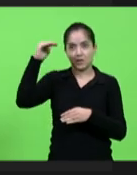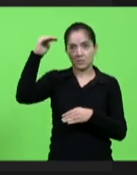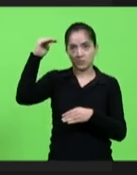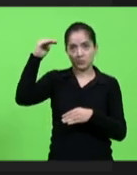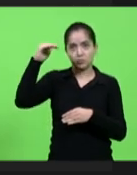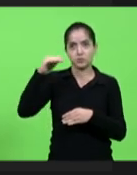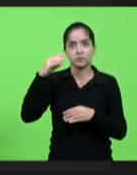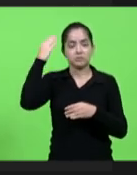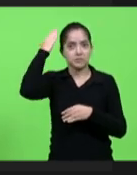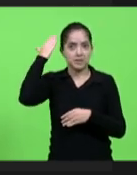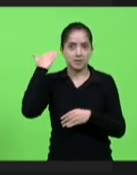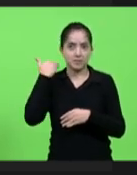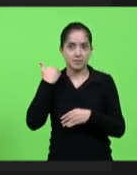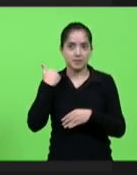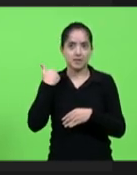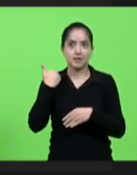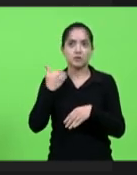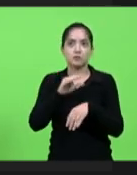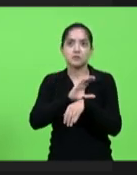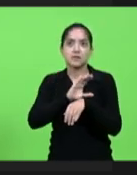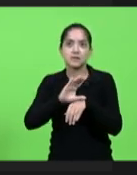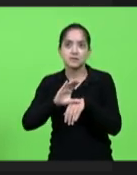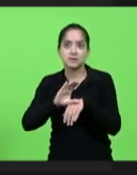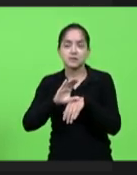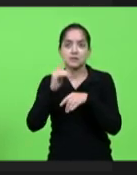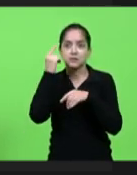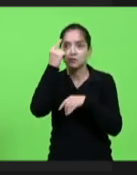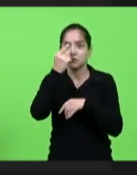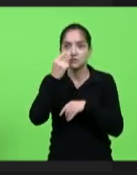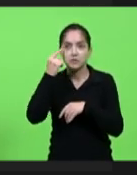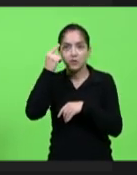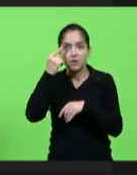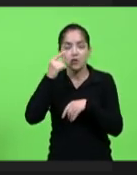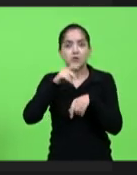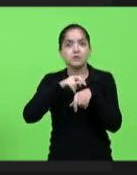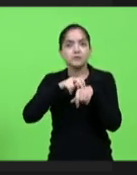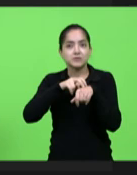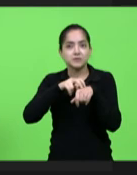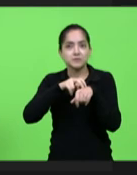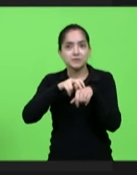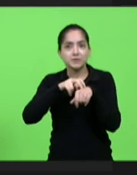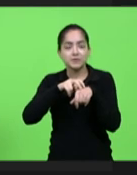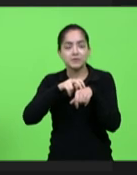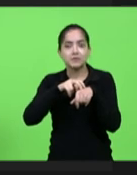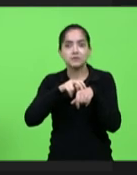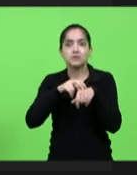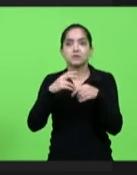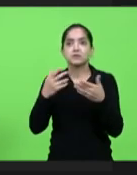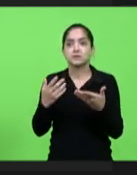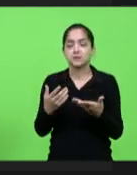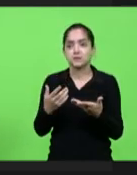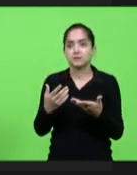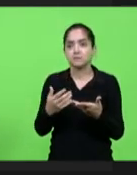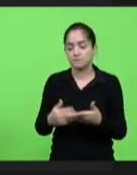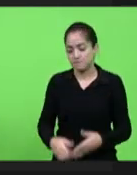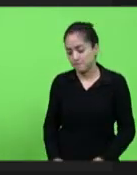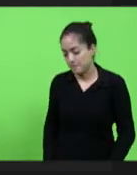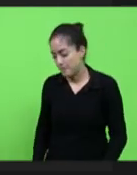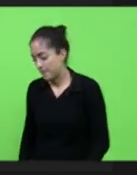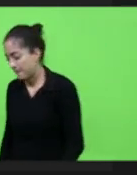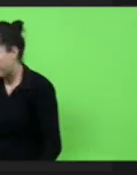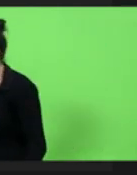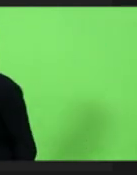cabelos castanhos claros olhos verdes esverdeados quero